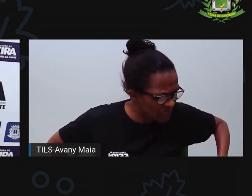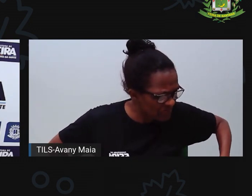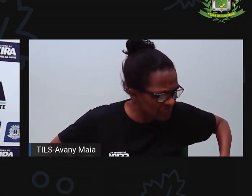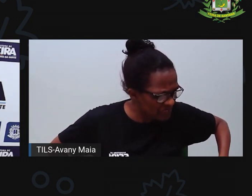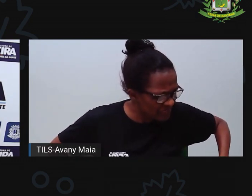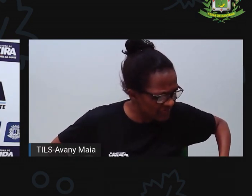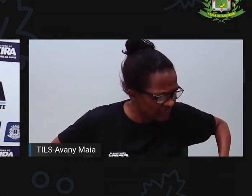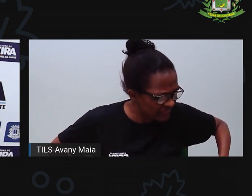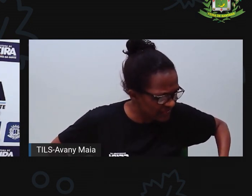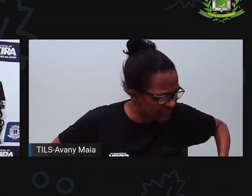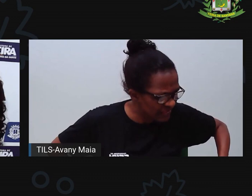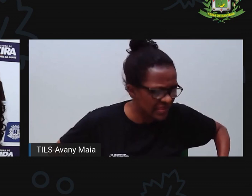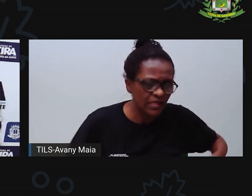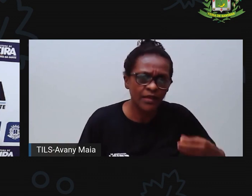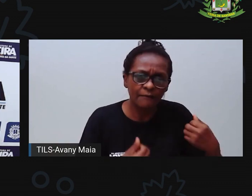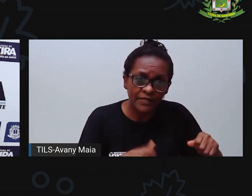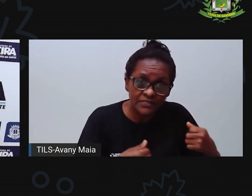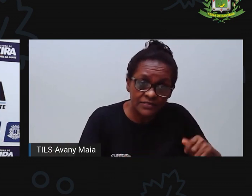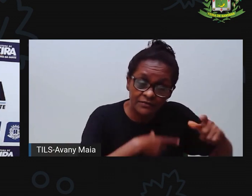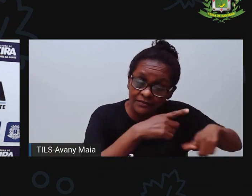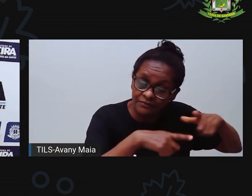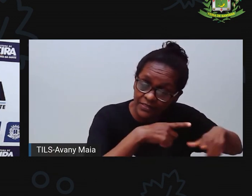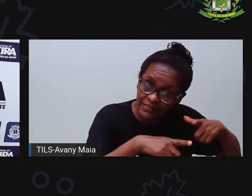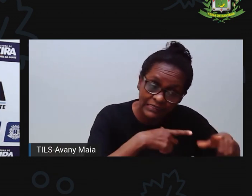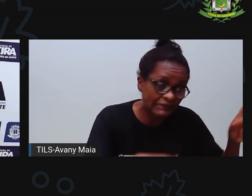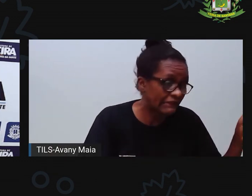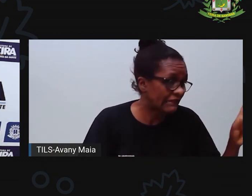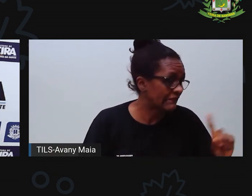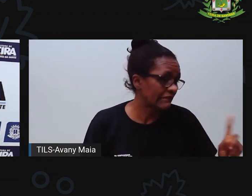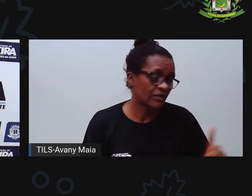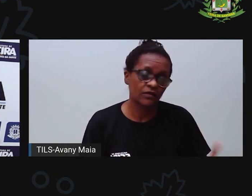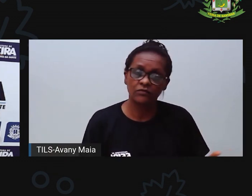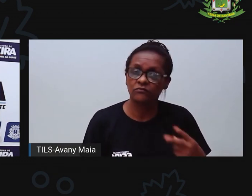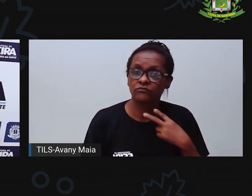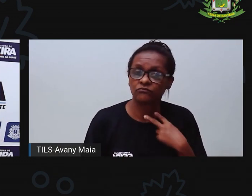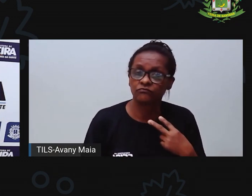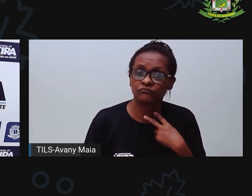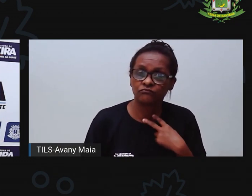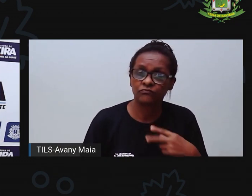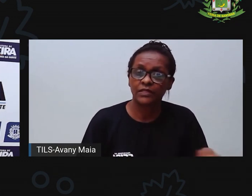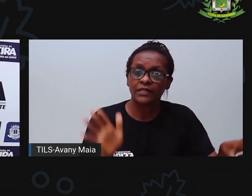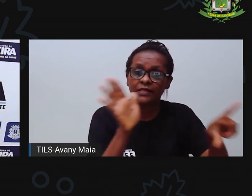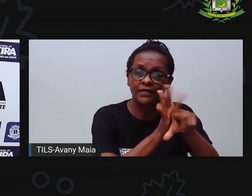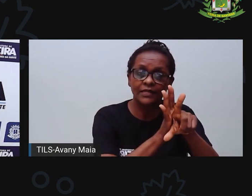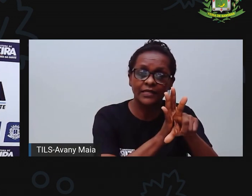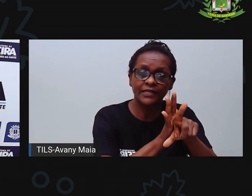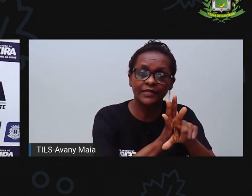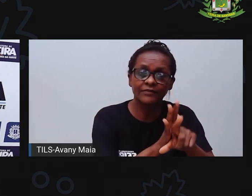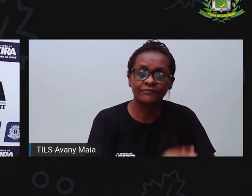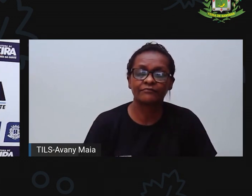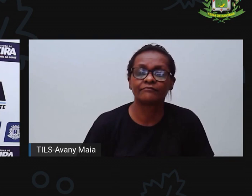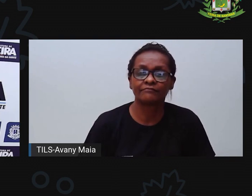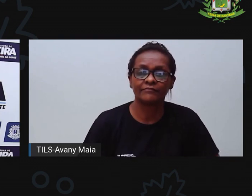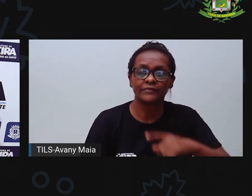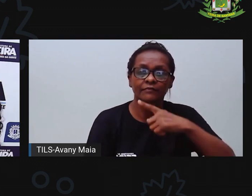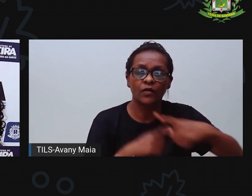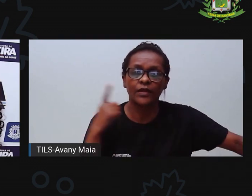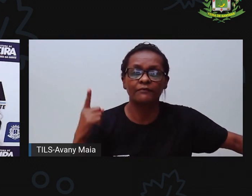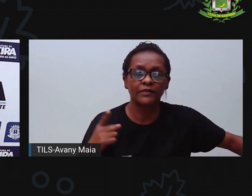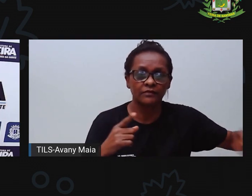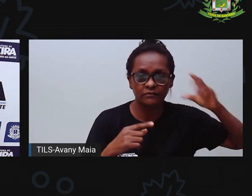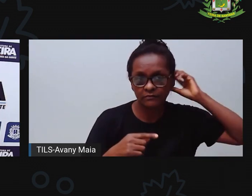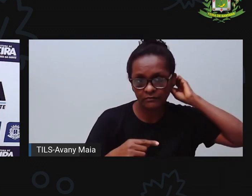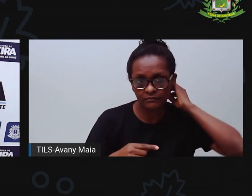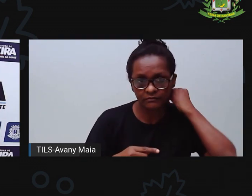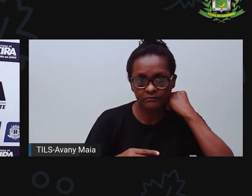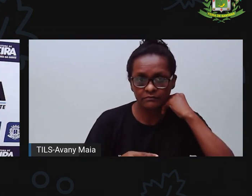crianças trabalham, deixam de se divertir. Elas deixam de aprender. Deixam de se desenvolver. Tá certo? E aí vai chegar o momento,